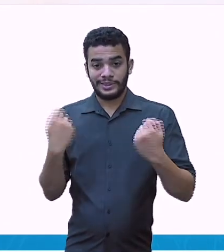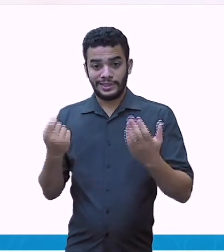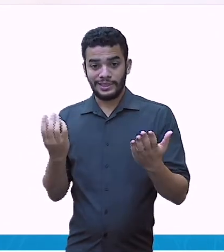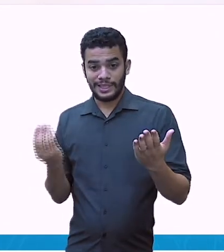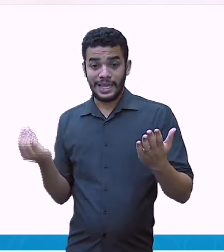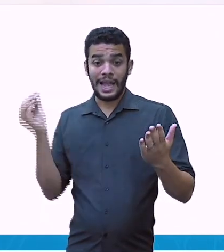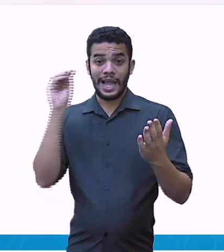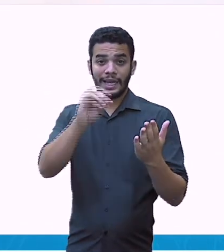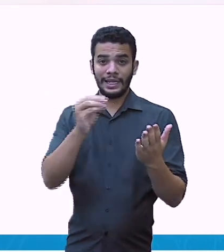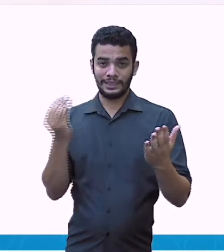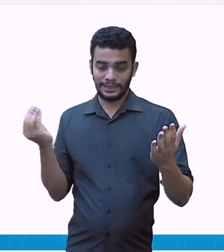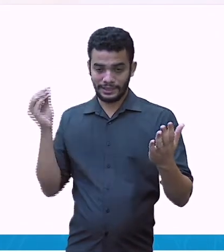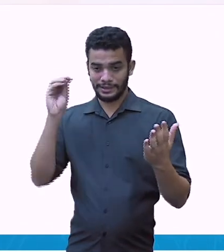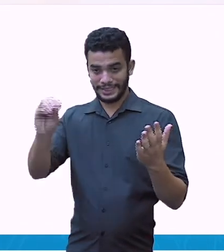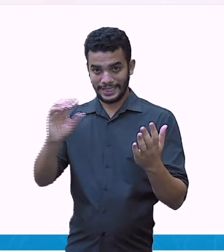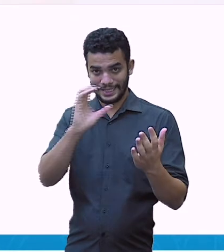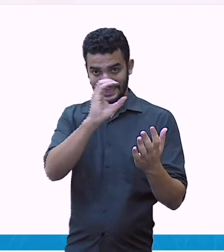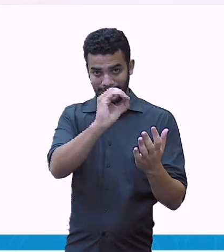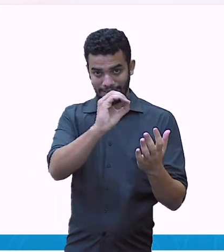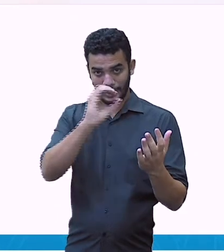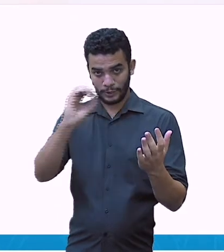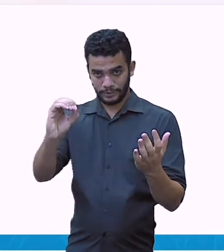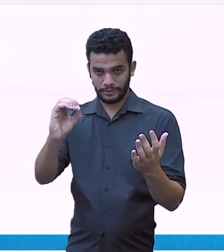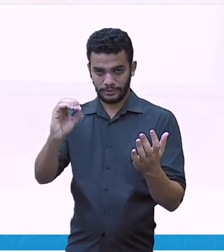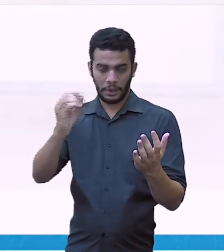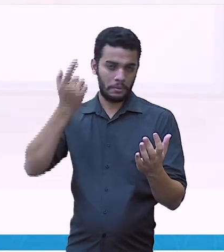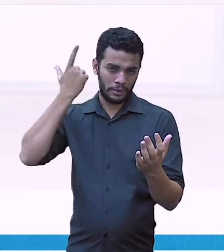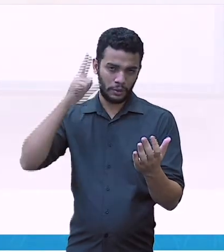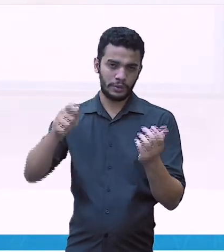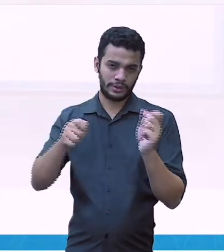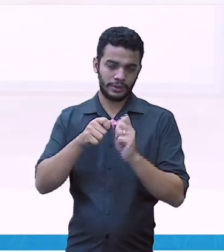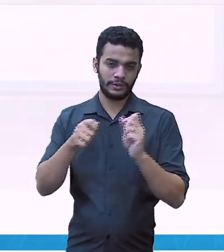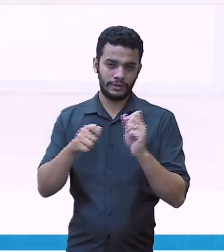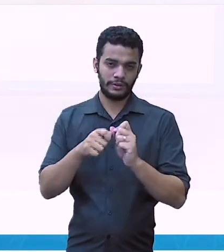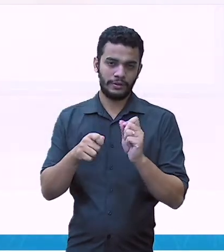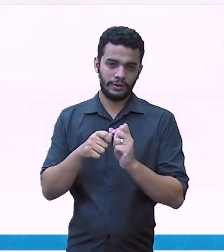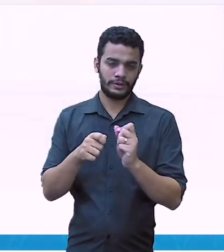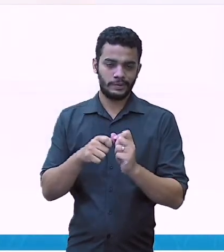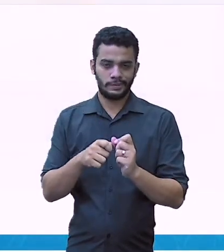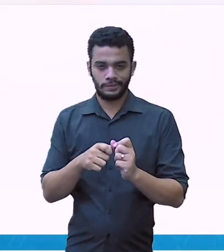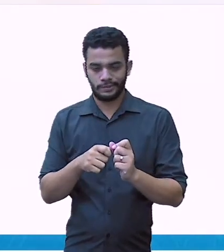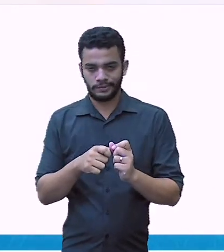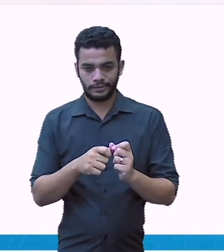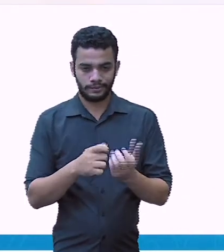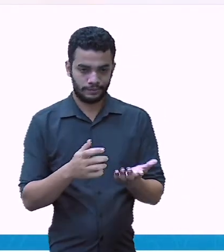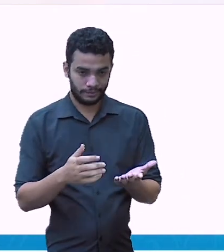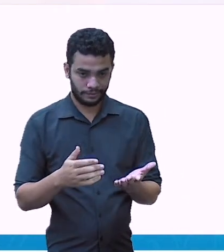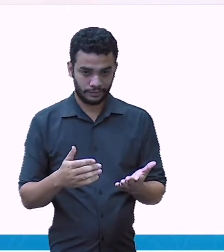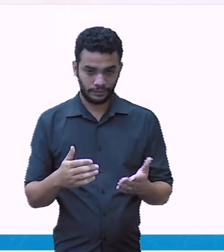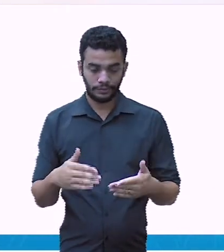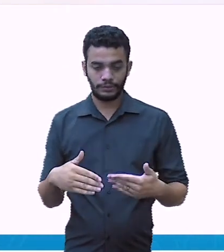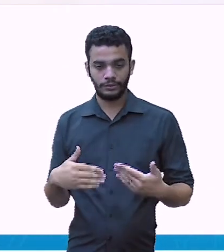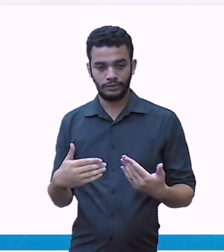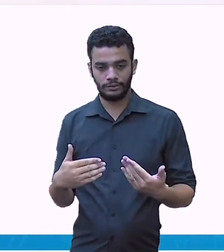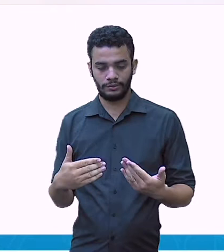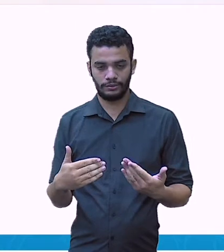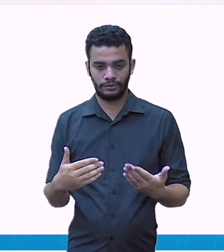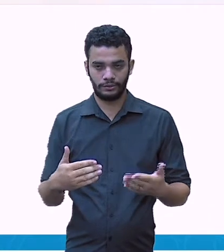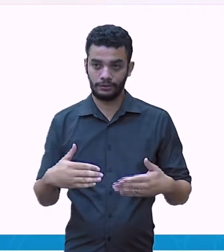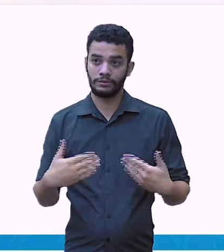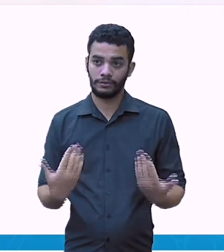faço? Eu acrescento o numeral zero, tá? Para aqui, eu vou passar a ter todas,